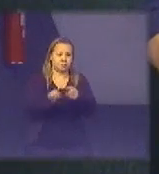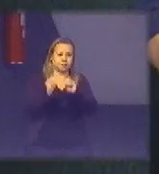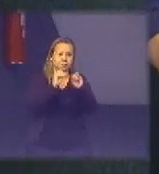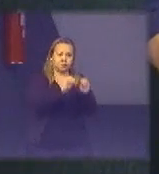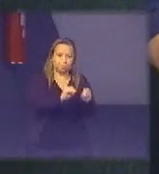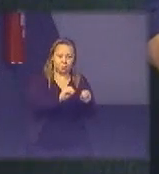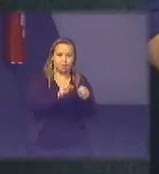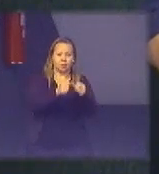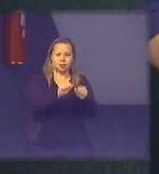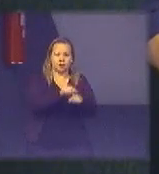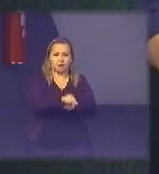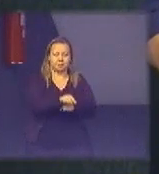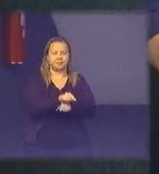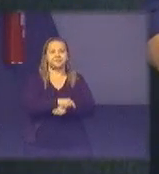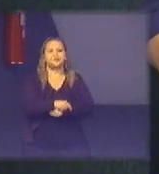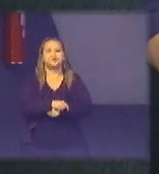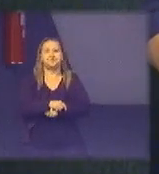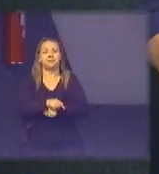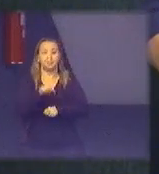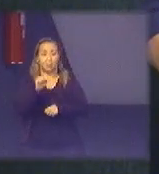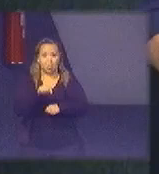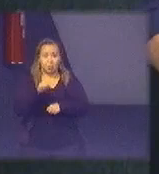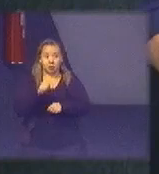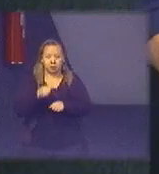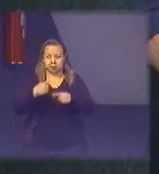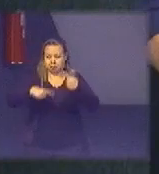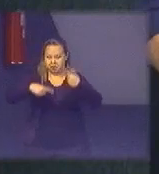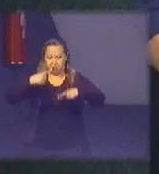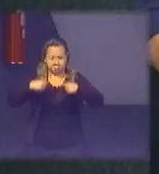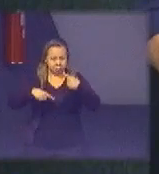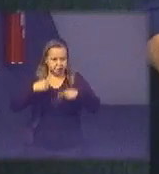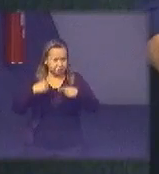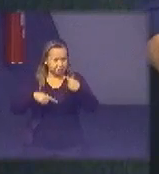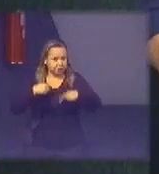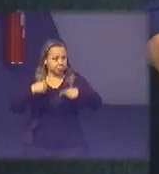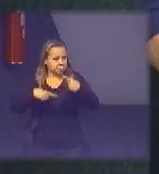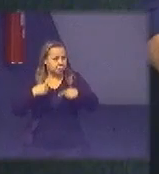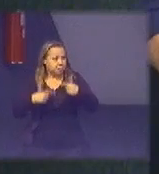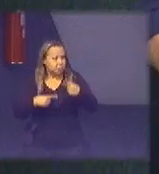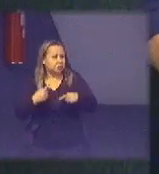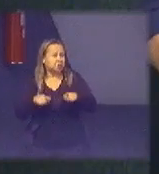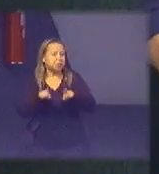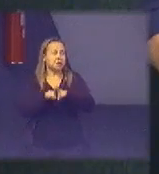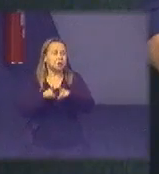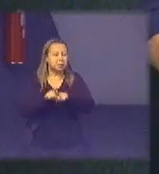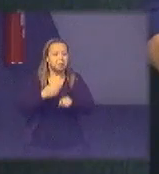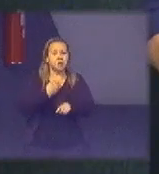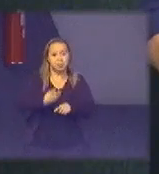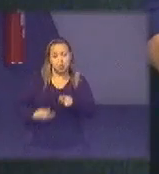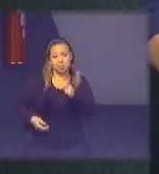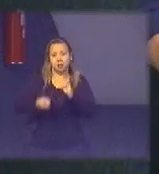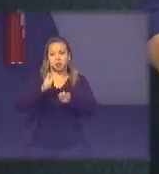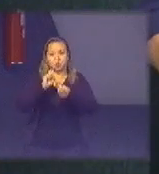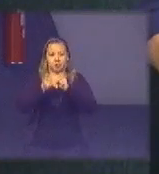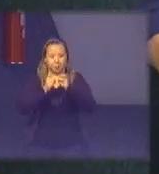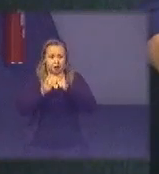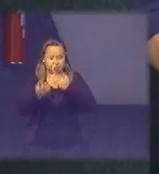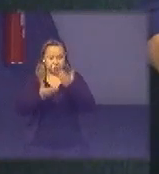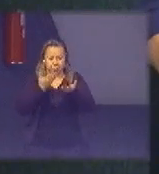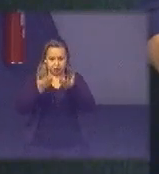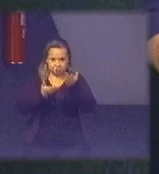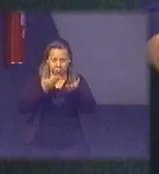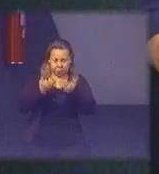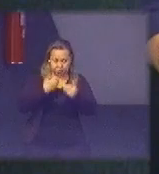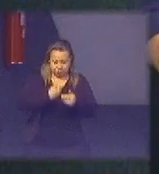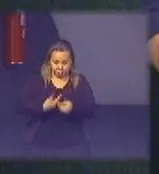decreto que tá no forno que esse que a vai começar a discutir é o decreto de governança em contratações públicas